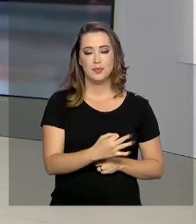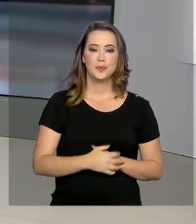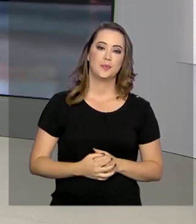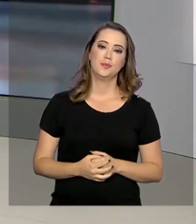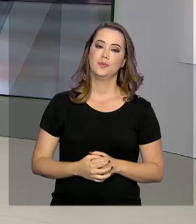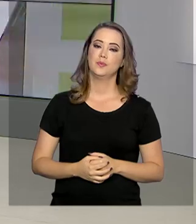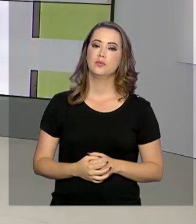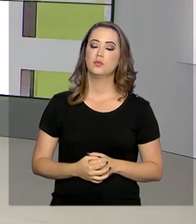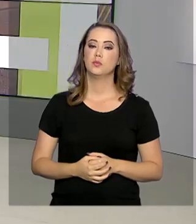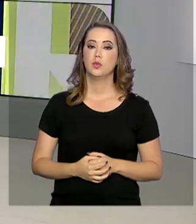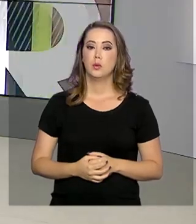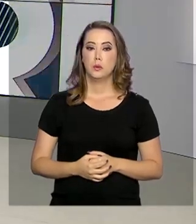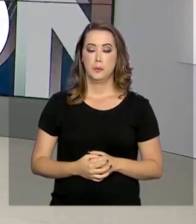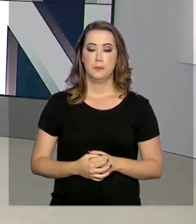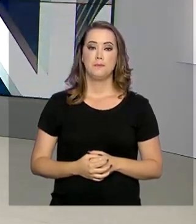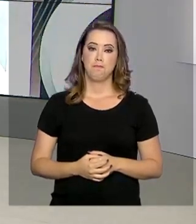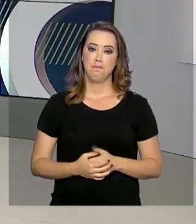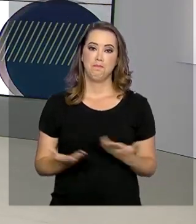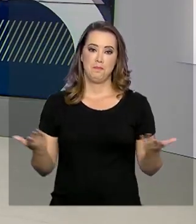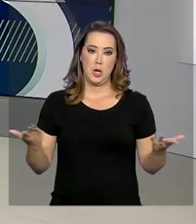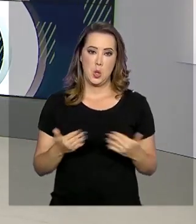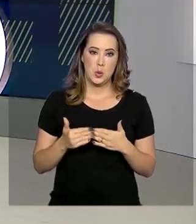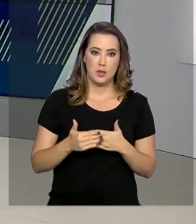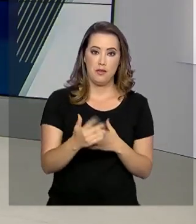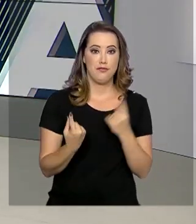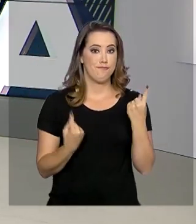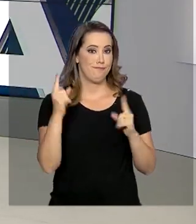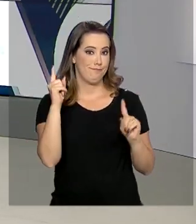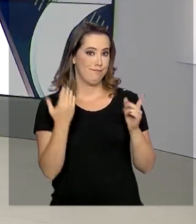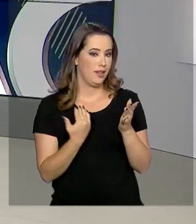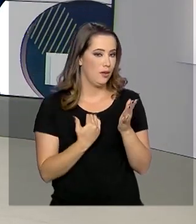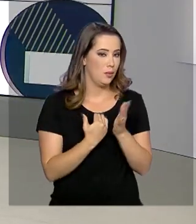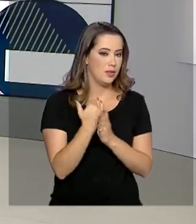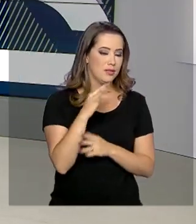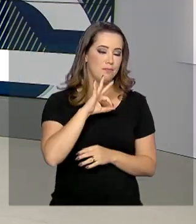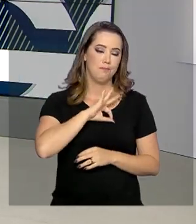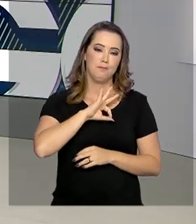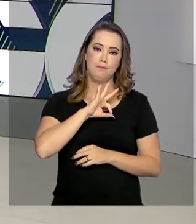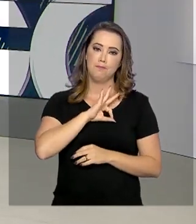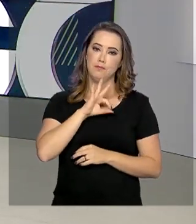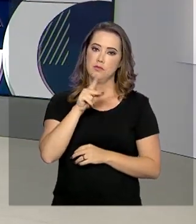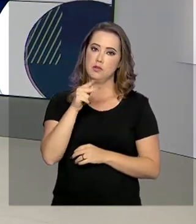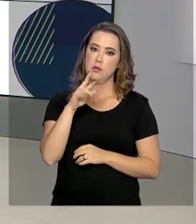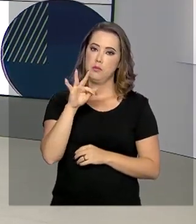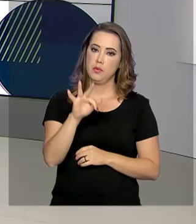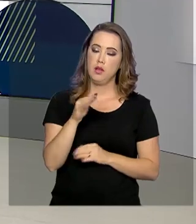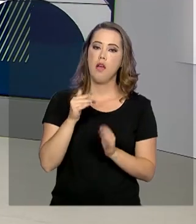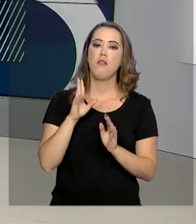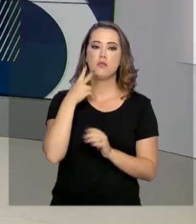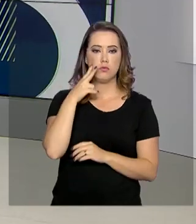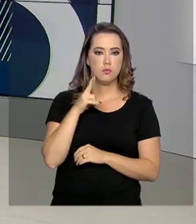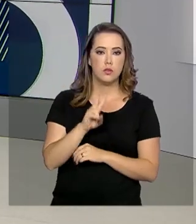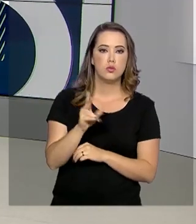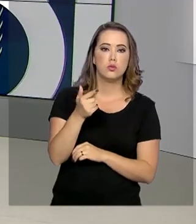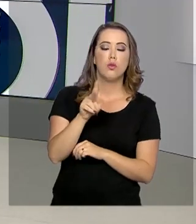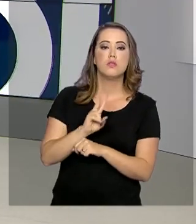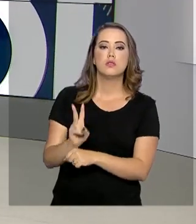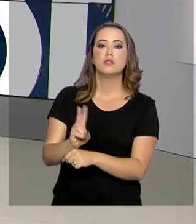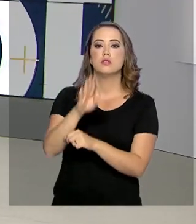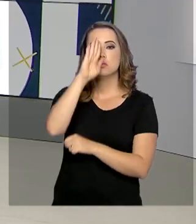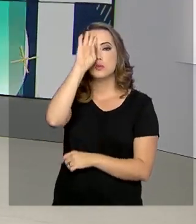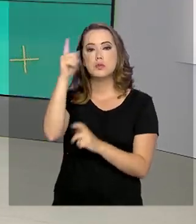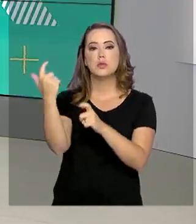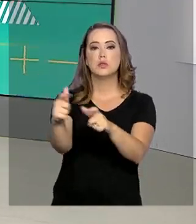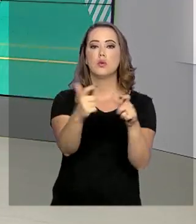você. Feriadão começando e a Polícia Rodoviária Federal já reforça a fiscalização nas principais estradas do